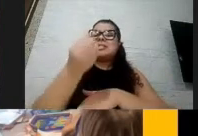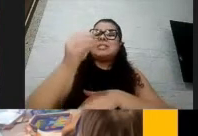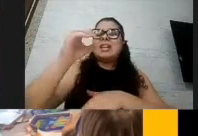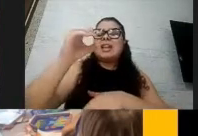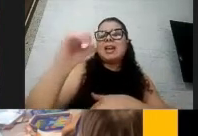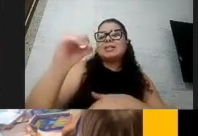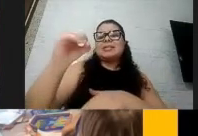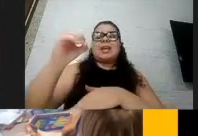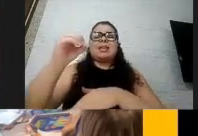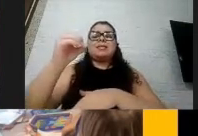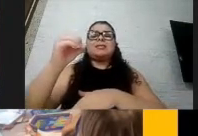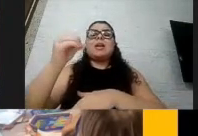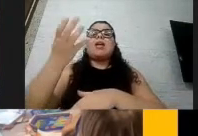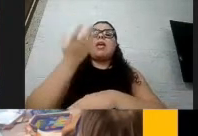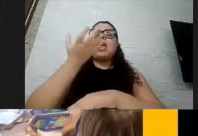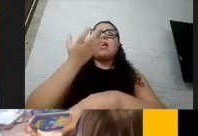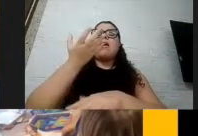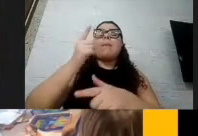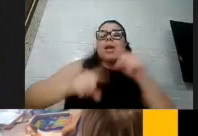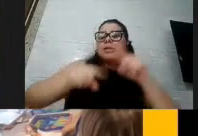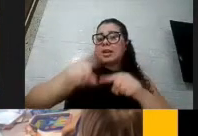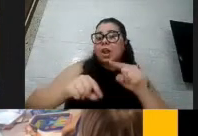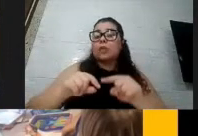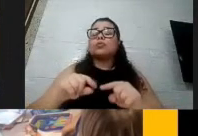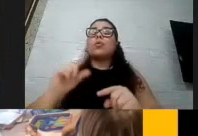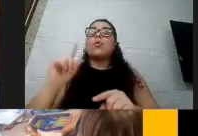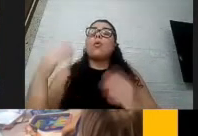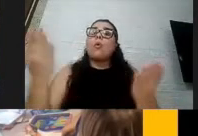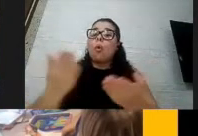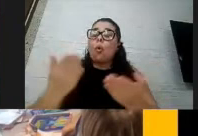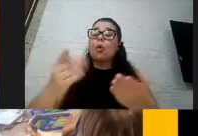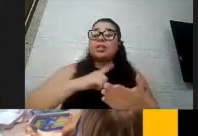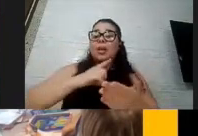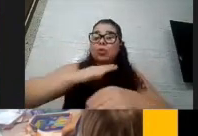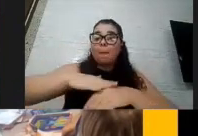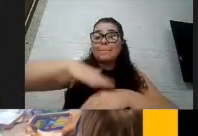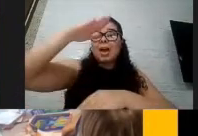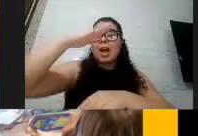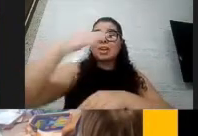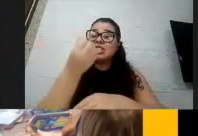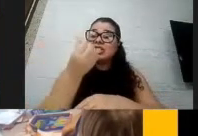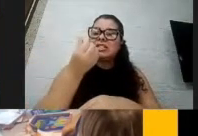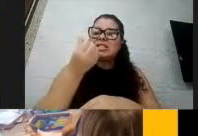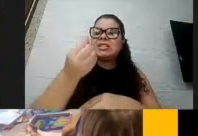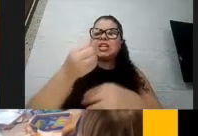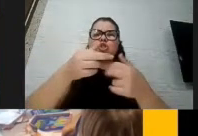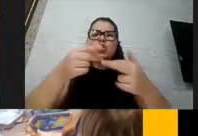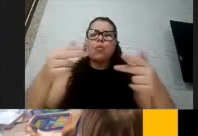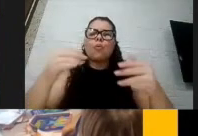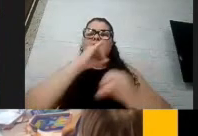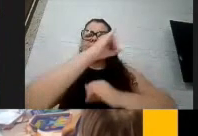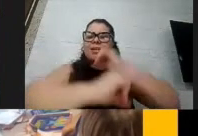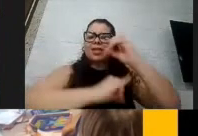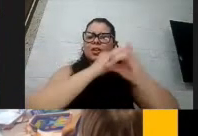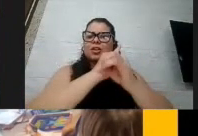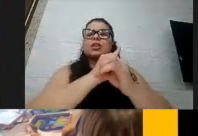Hoje a gente tem seis dispositivos online de difusão de conteúdo e de material, que são, enfim, acompanhados por mais